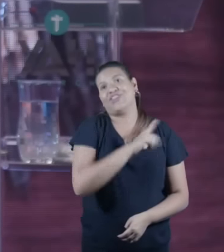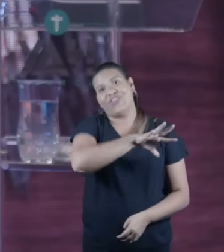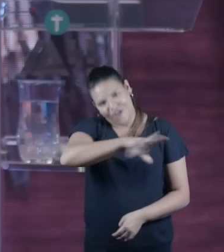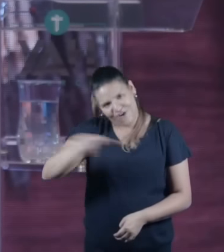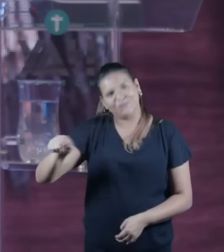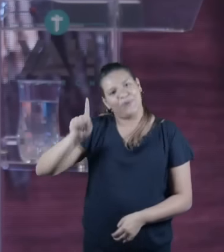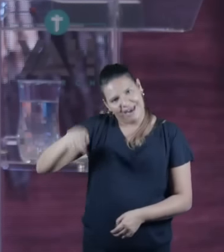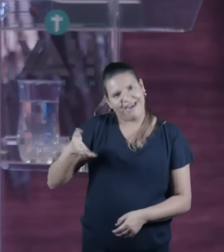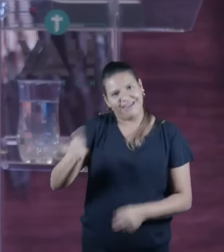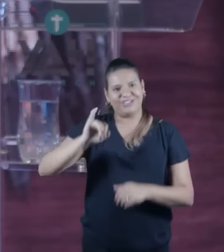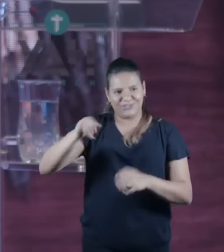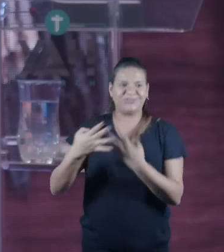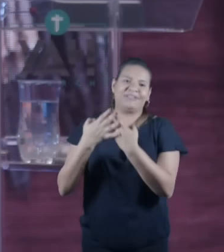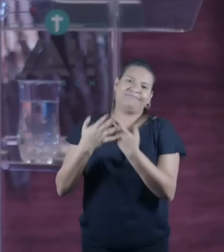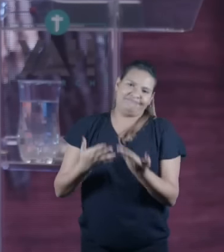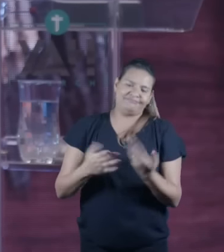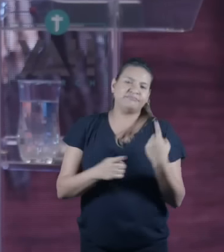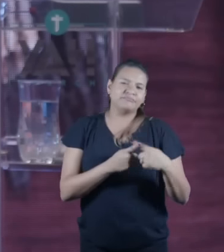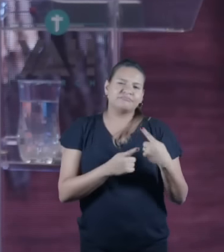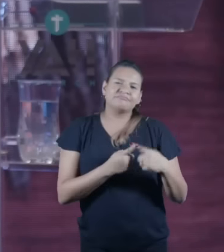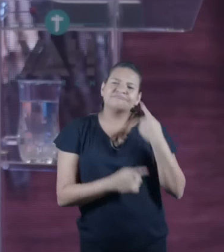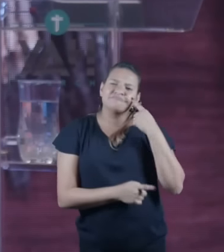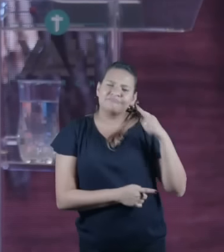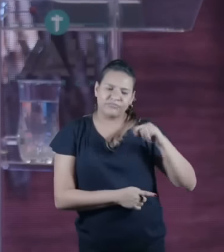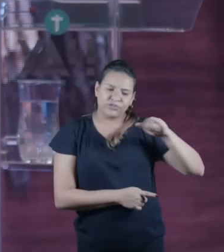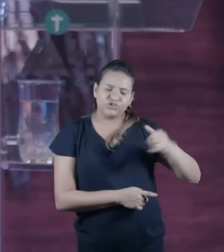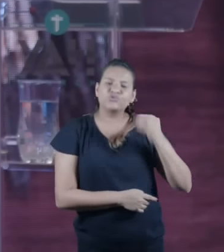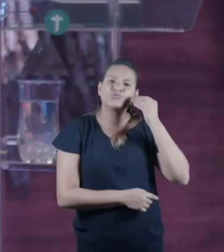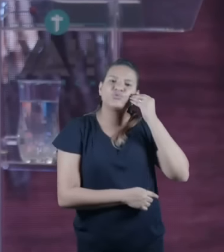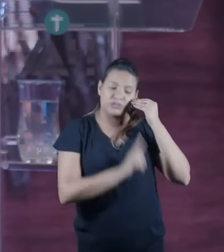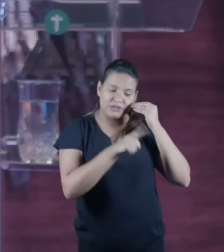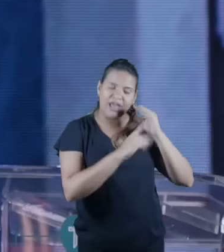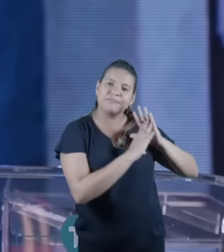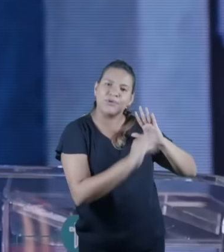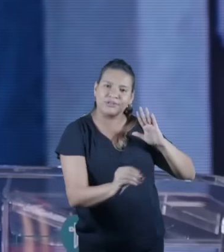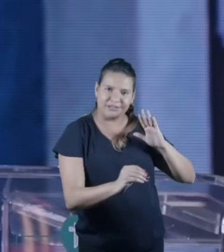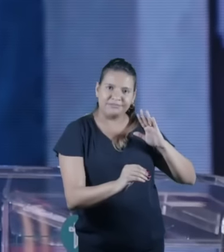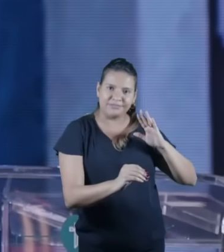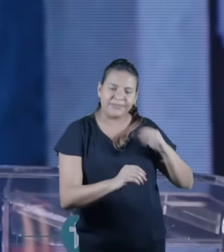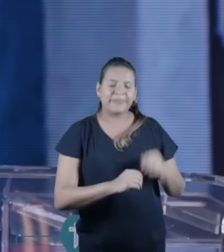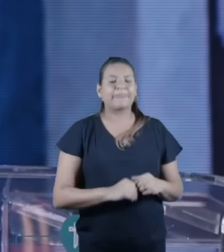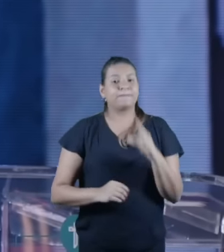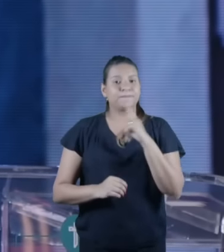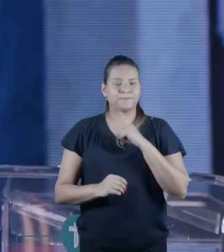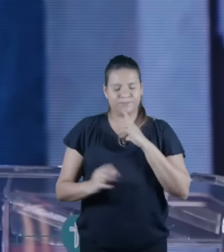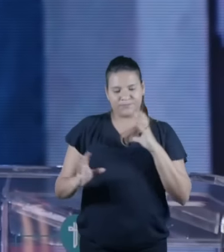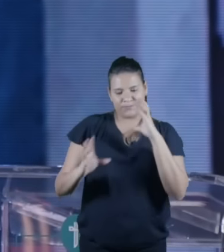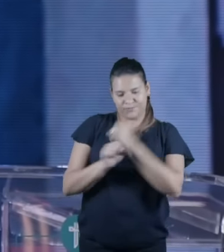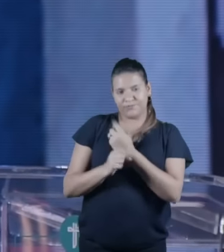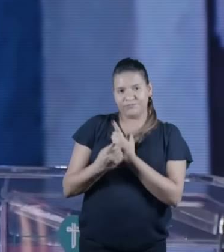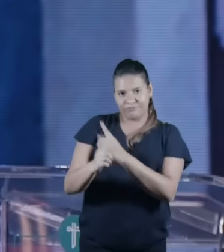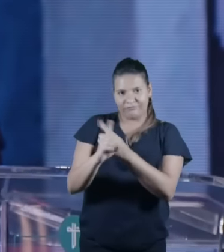exemplo de judeu Judas era um de doze judeus entre os apóstolos além de todos os outros